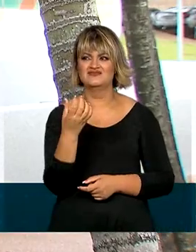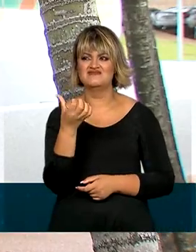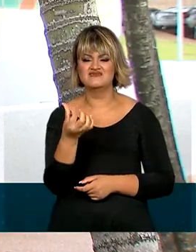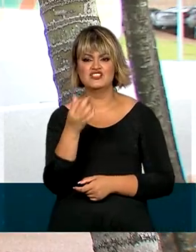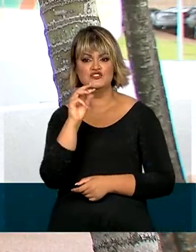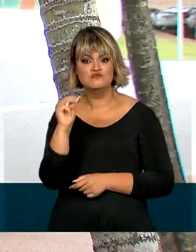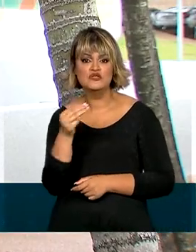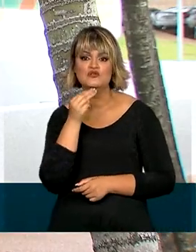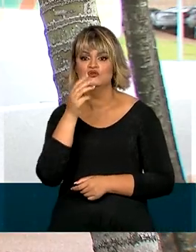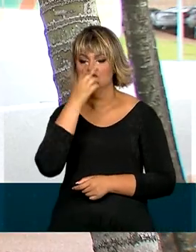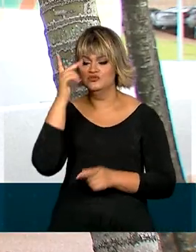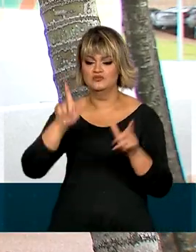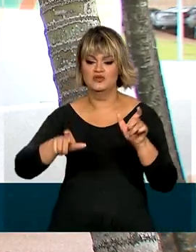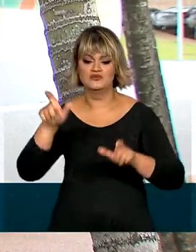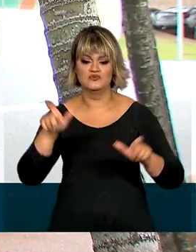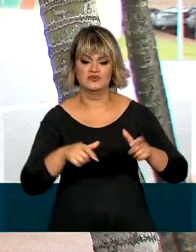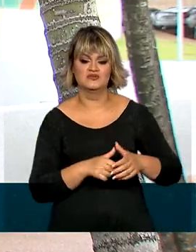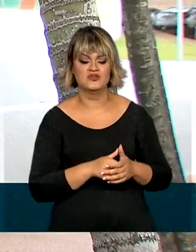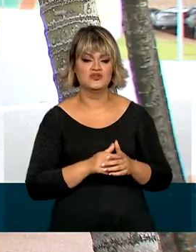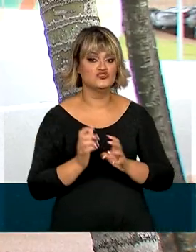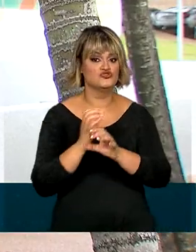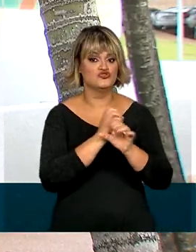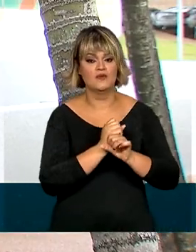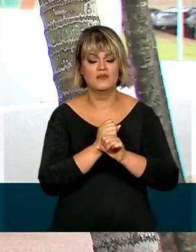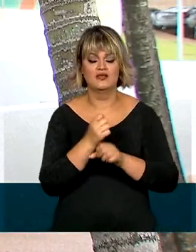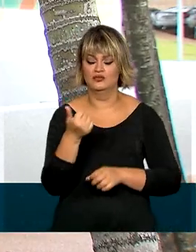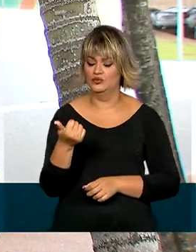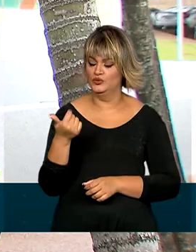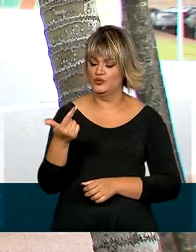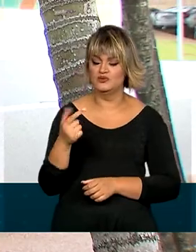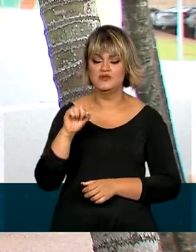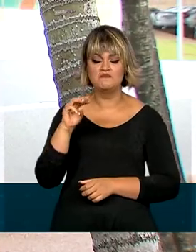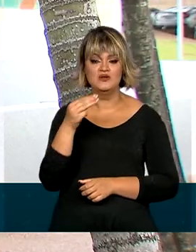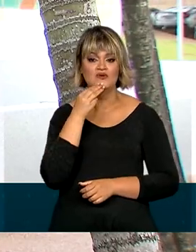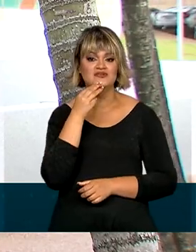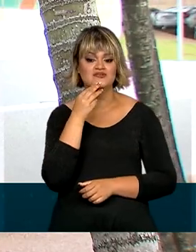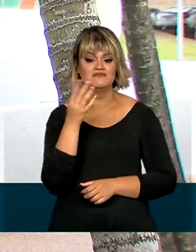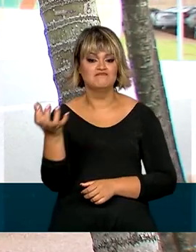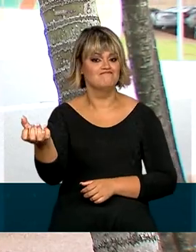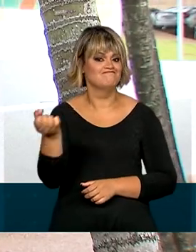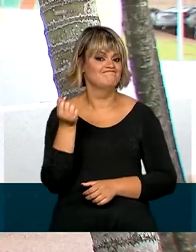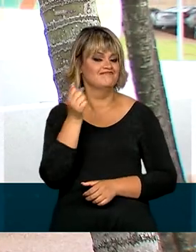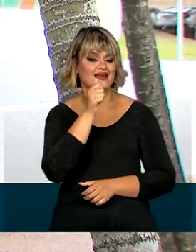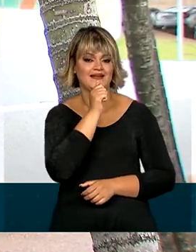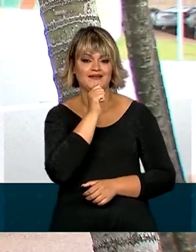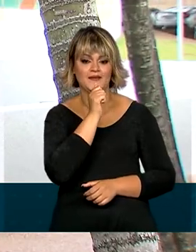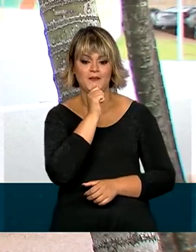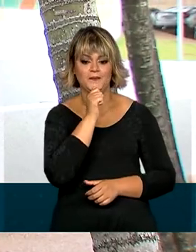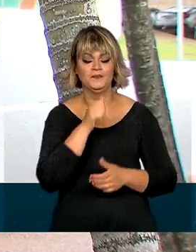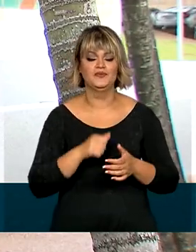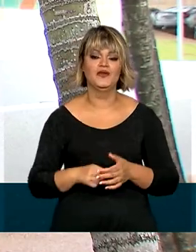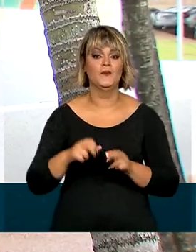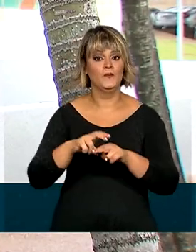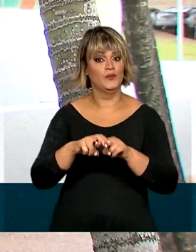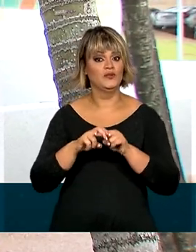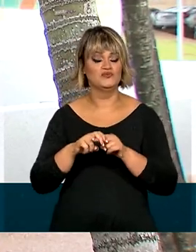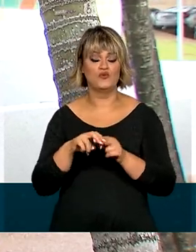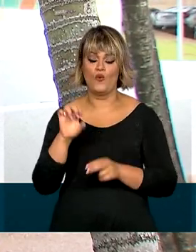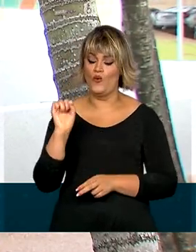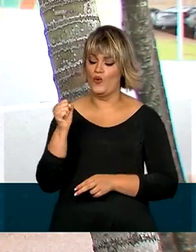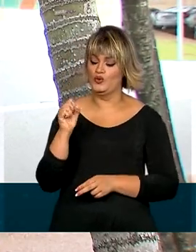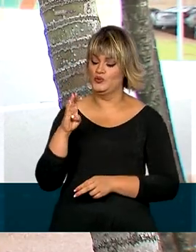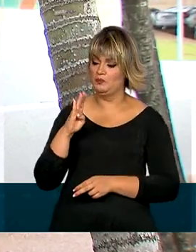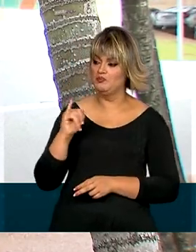milhões de trabalhadores. Desse total, 12 milhões ainda não vieram sacar o dinheiro. Por isso, 8